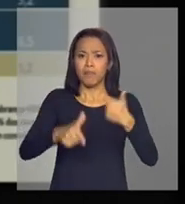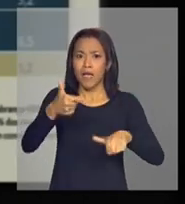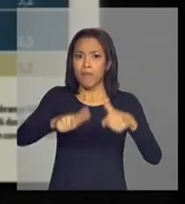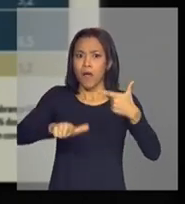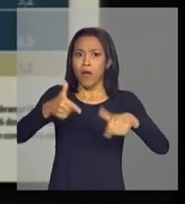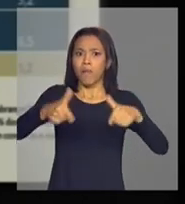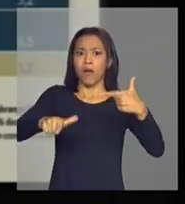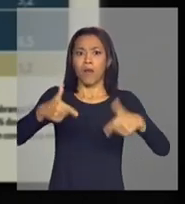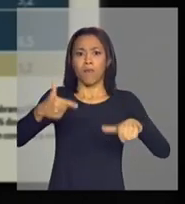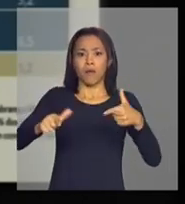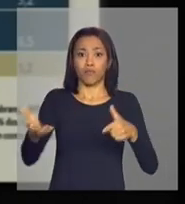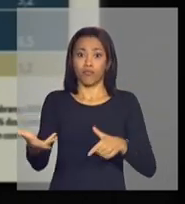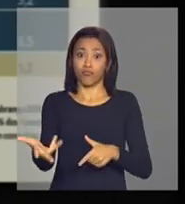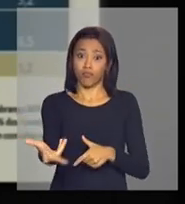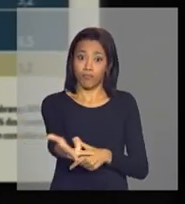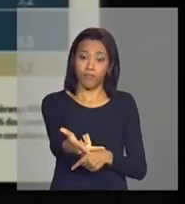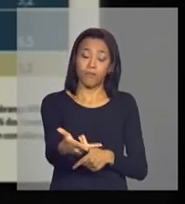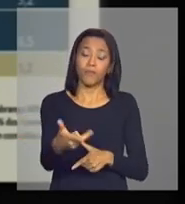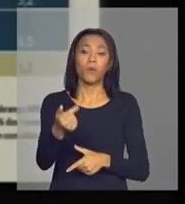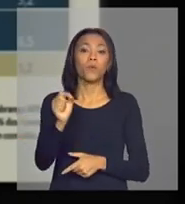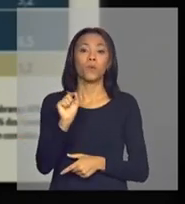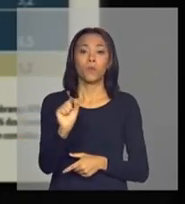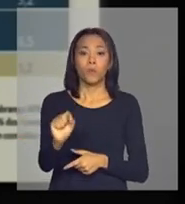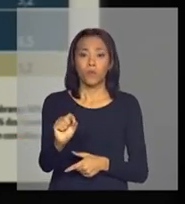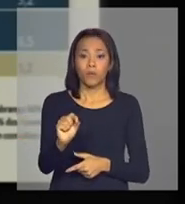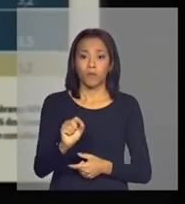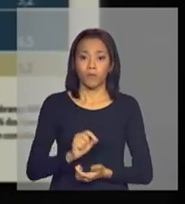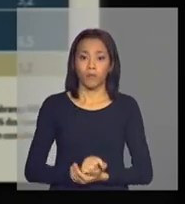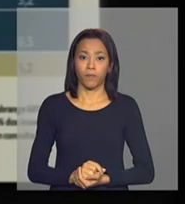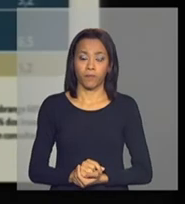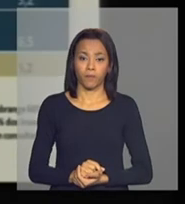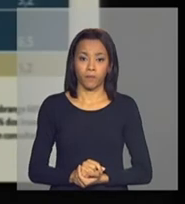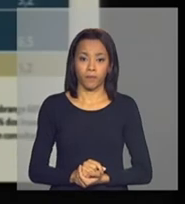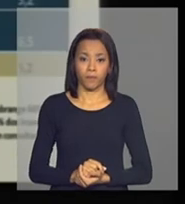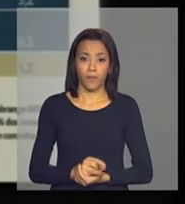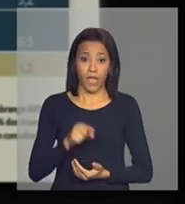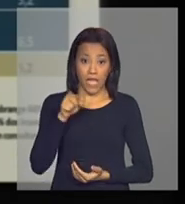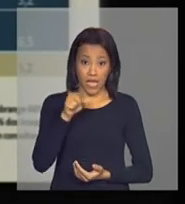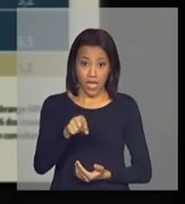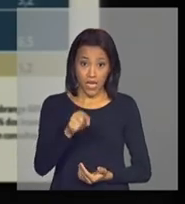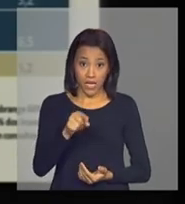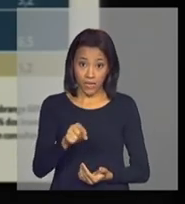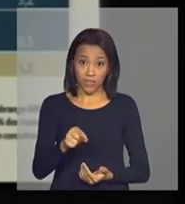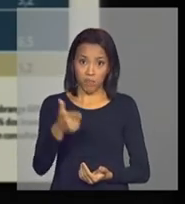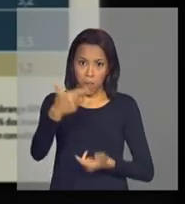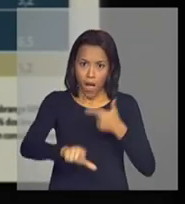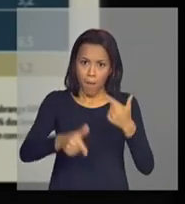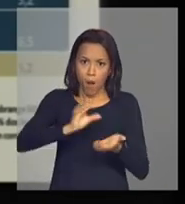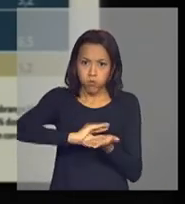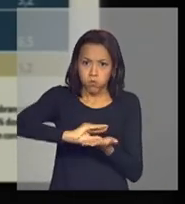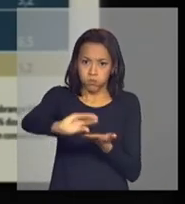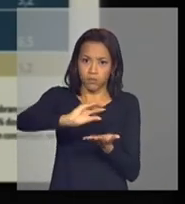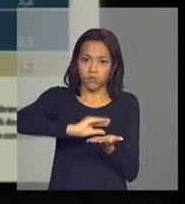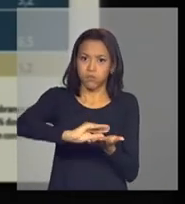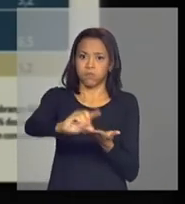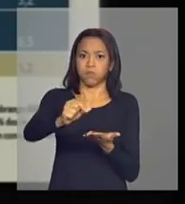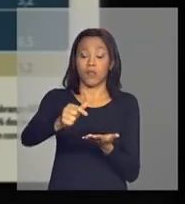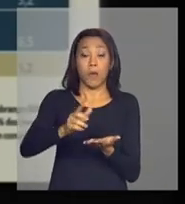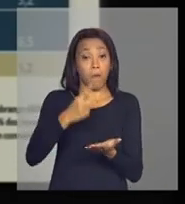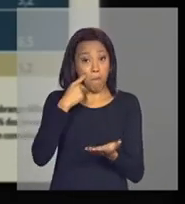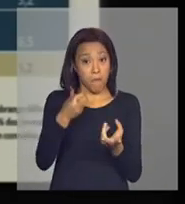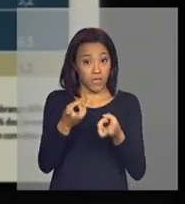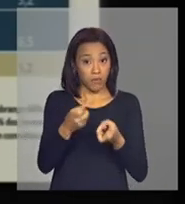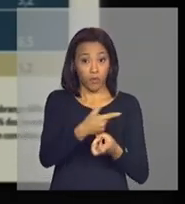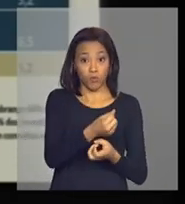mais a velocidade e aumentar mais esse volume de investimentos. Note que de 2008 a